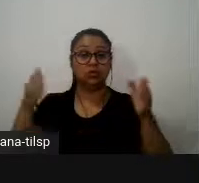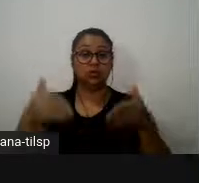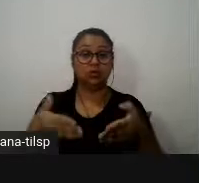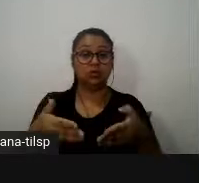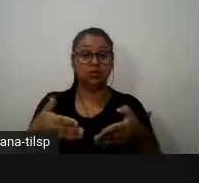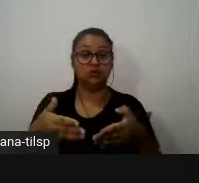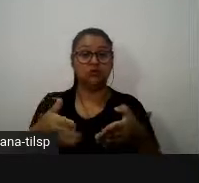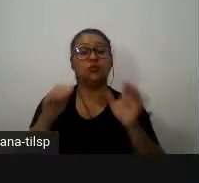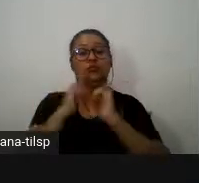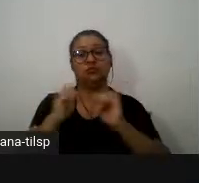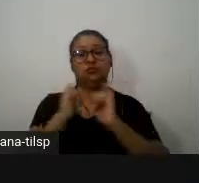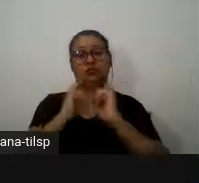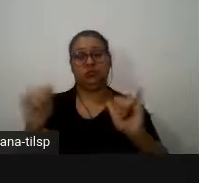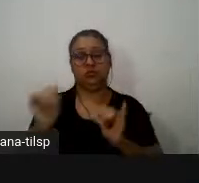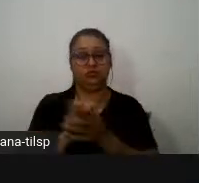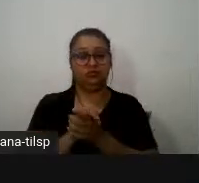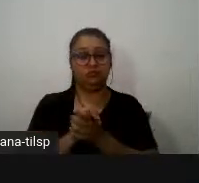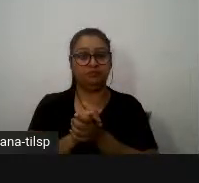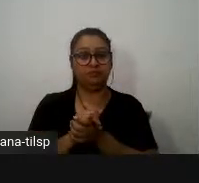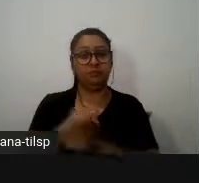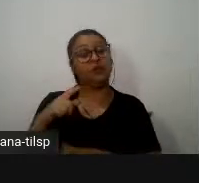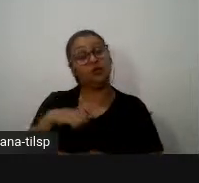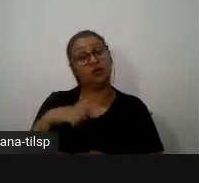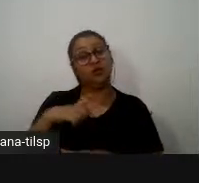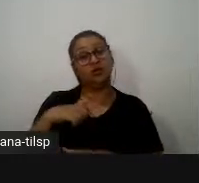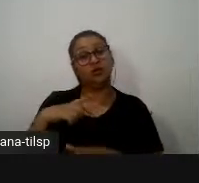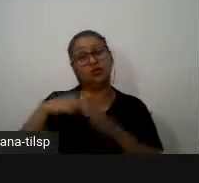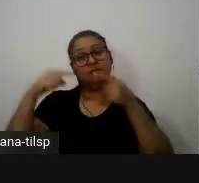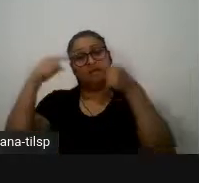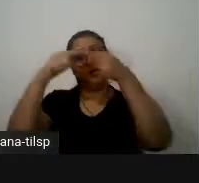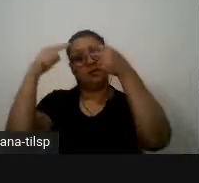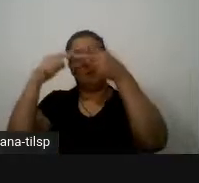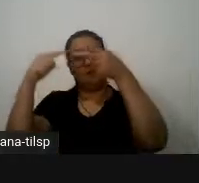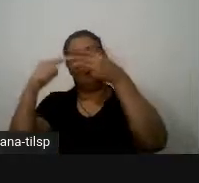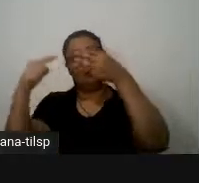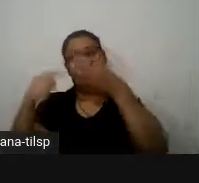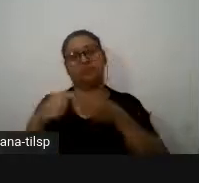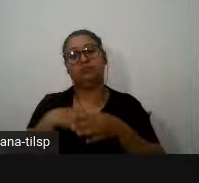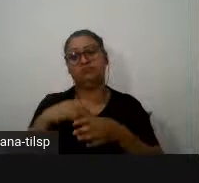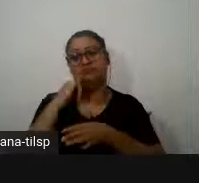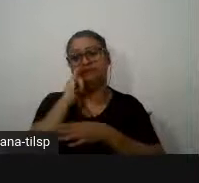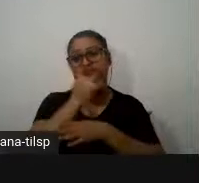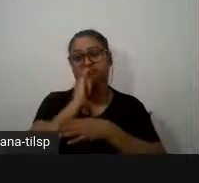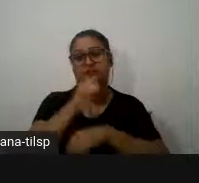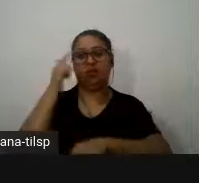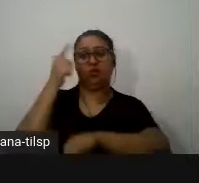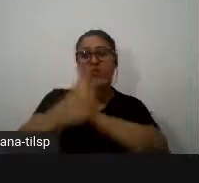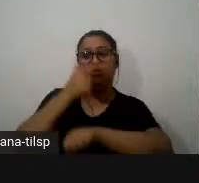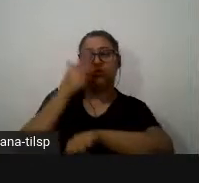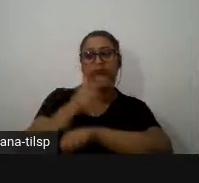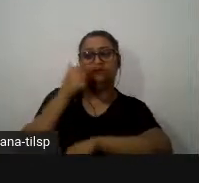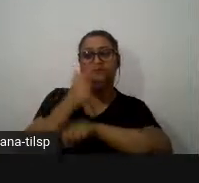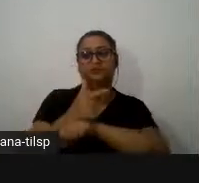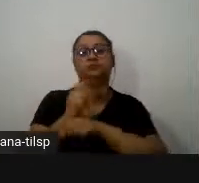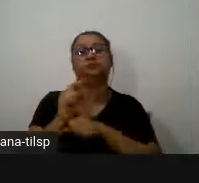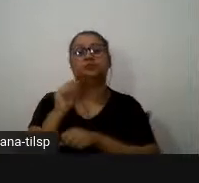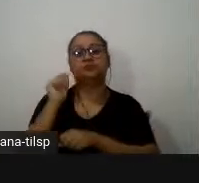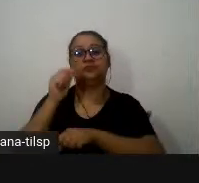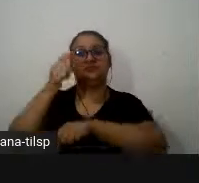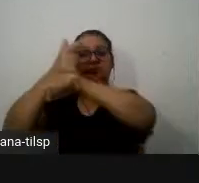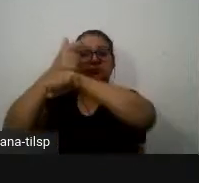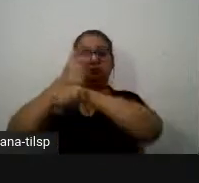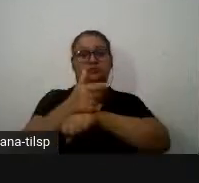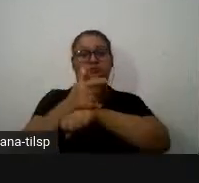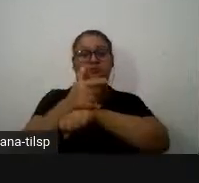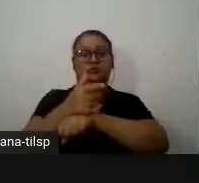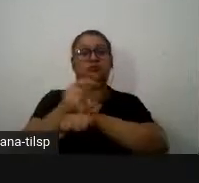enunciativos em particular o léxico de especialidade mecanismos de citação e identificação de fontes